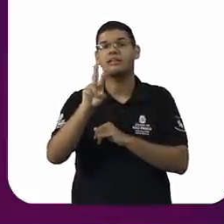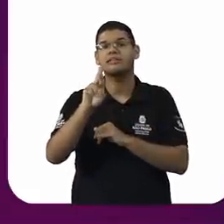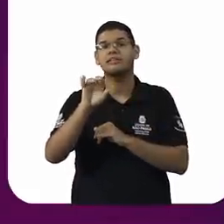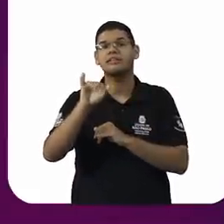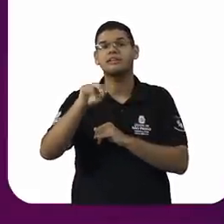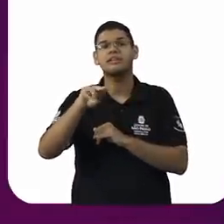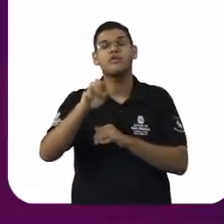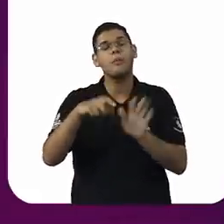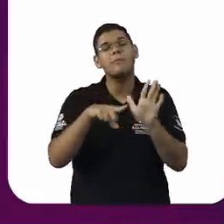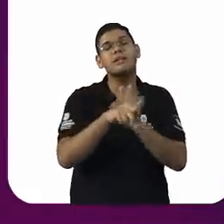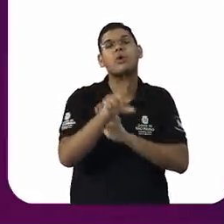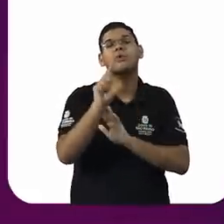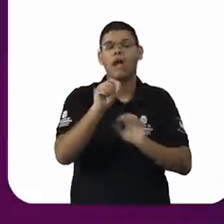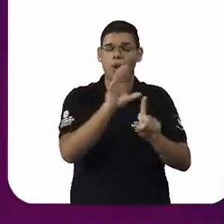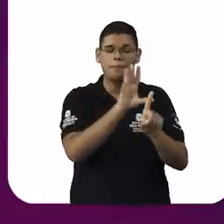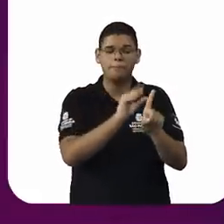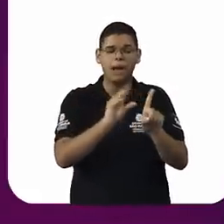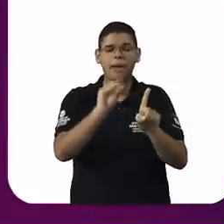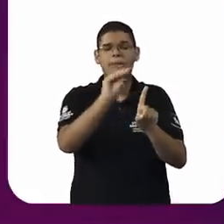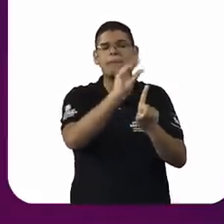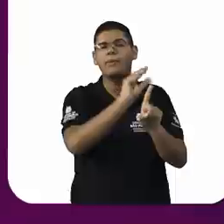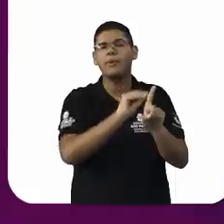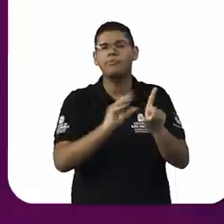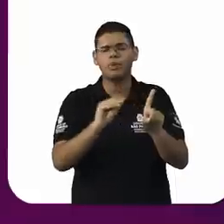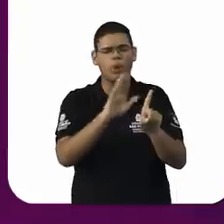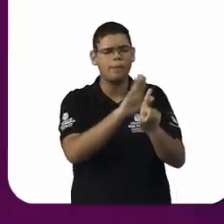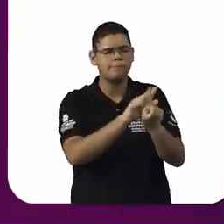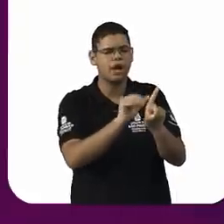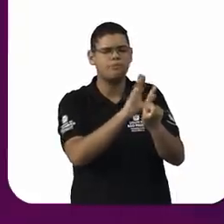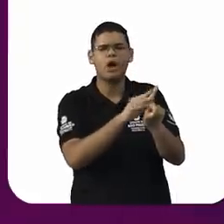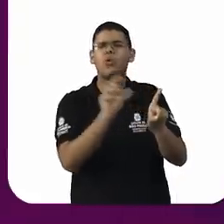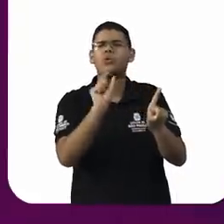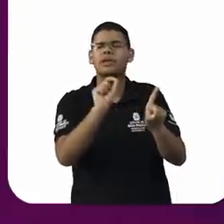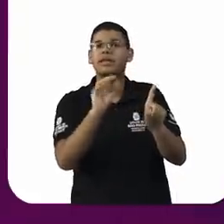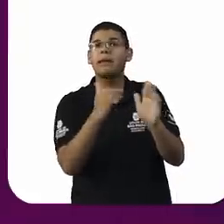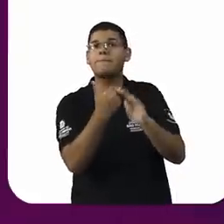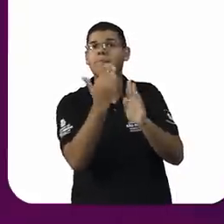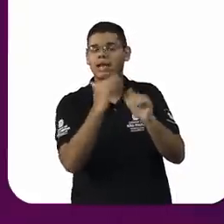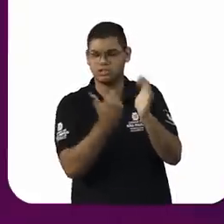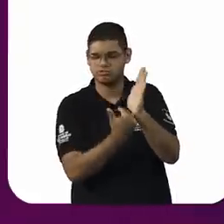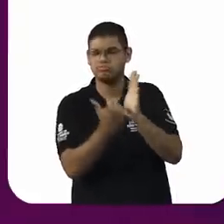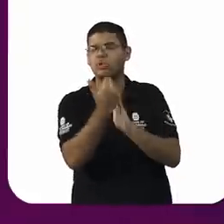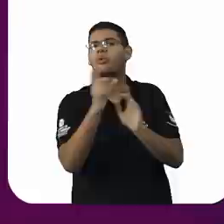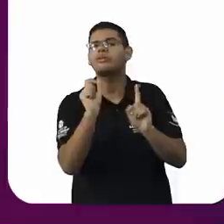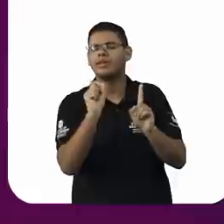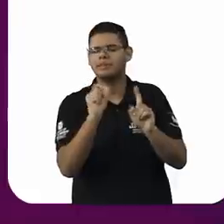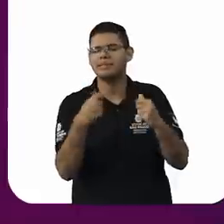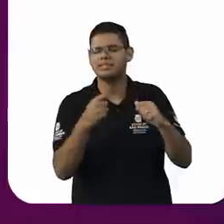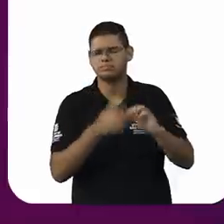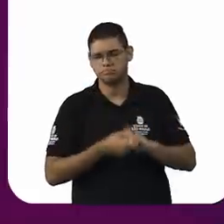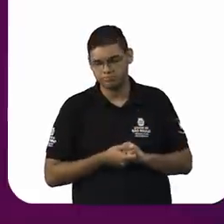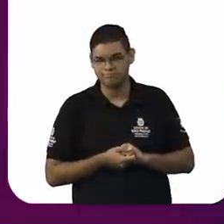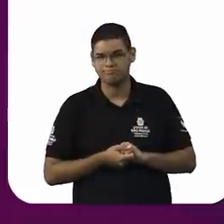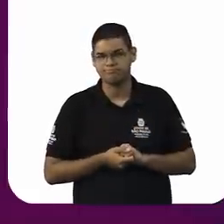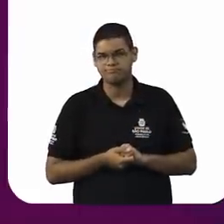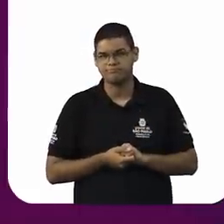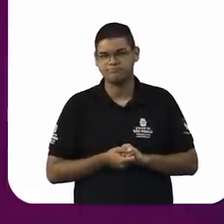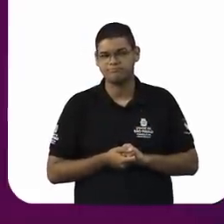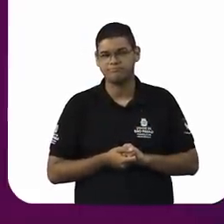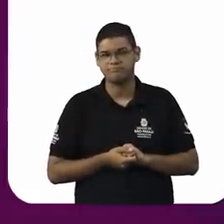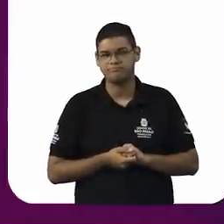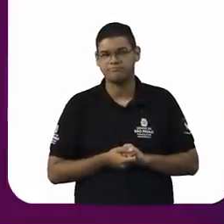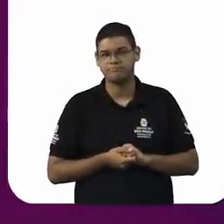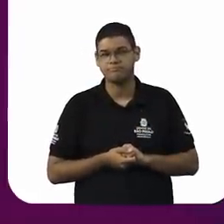relevante nessa discussão? O que é relevante pensar em relação ao assédio sexual é que o assédio sexual